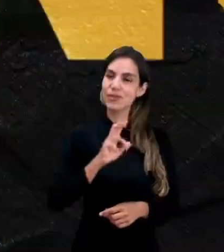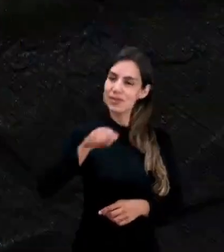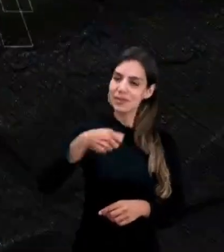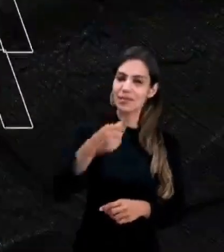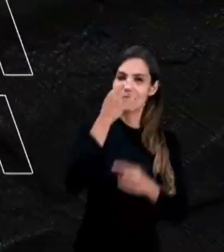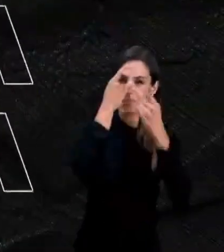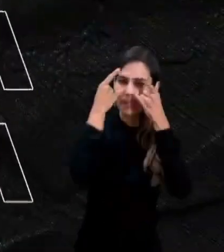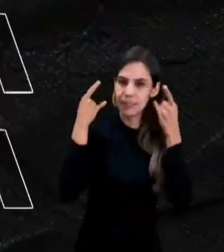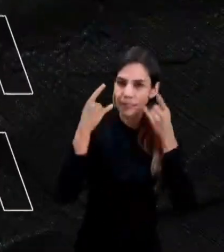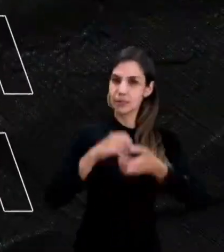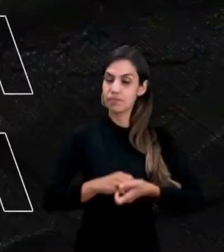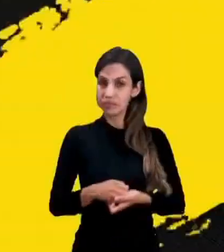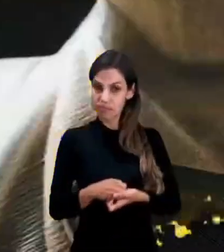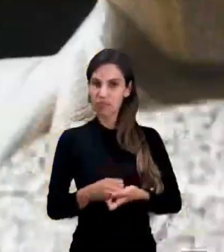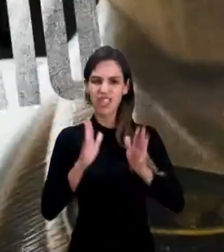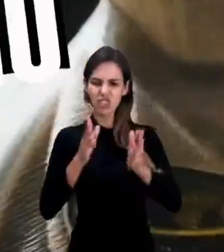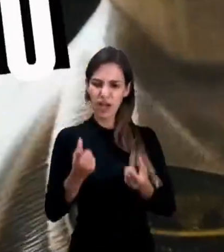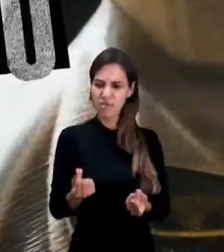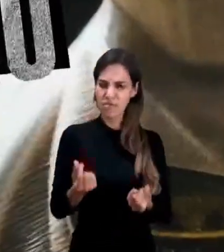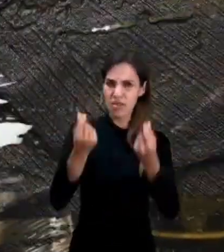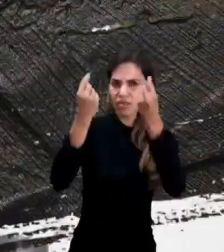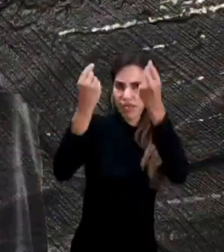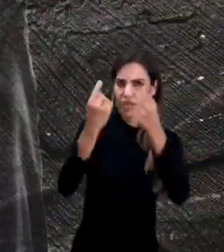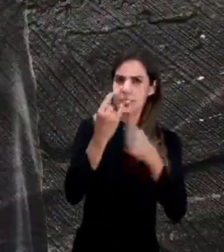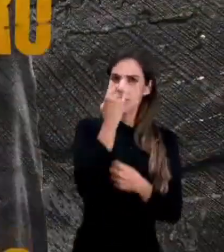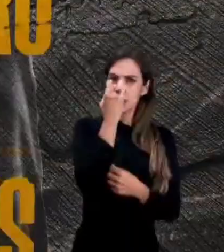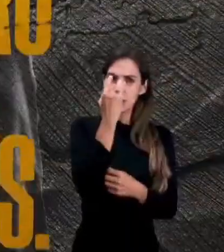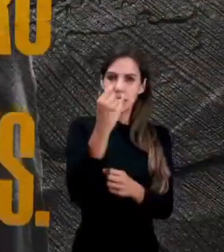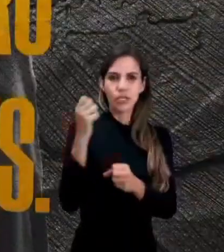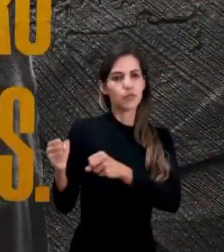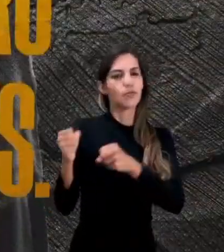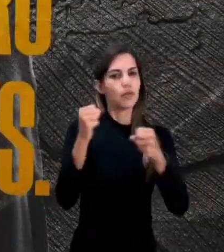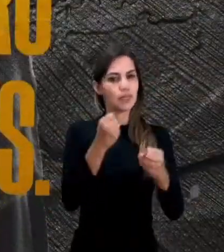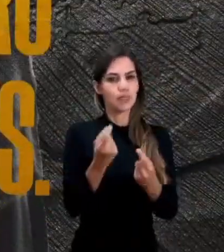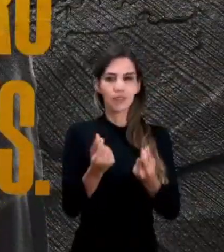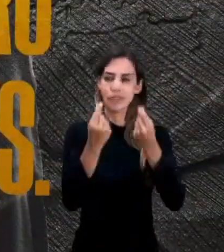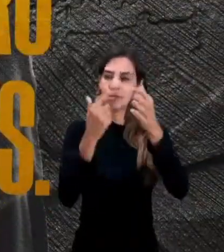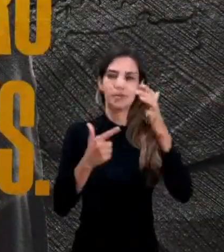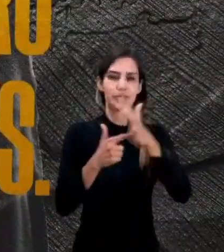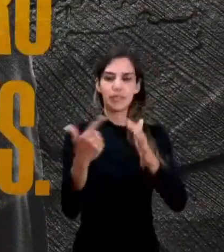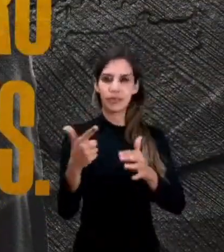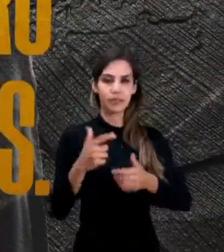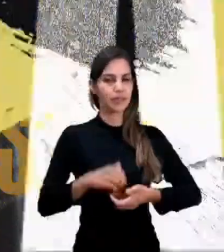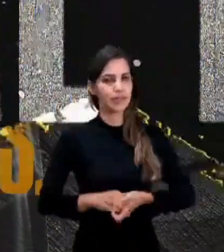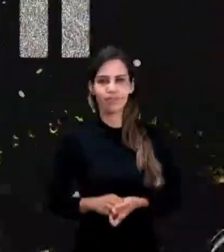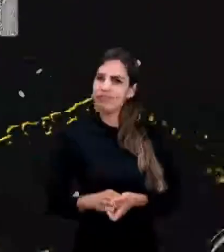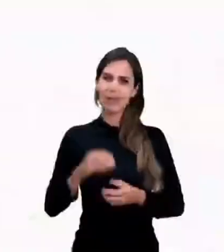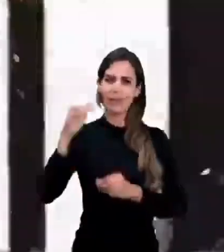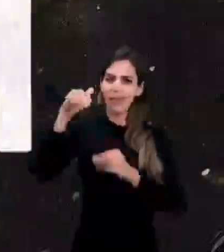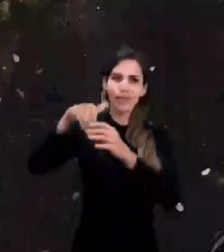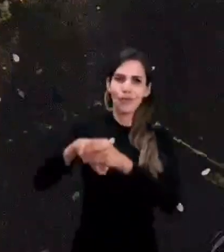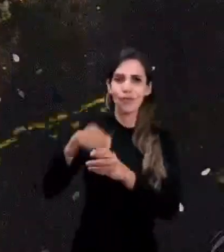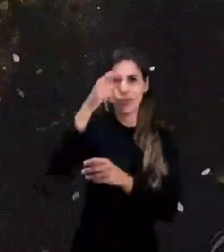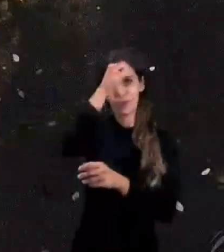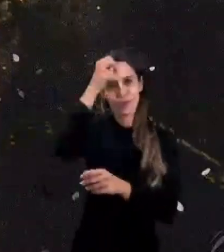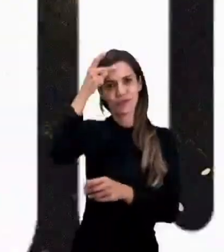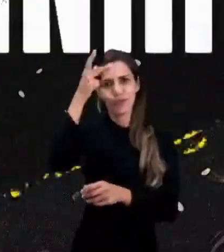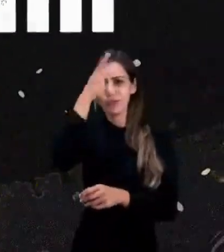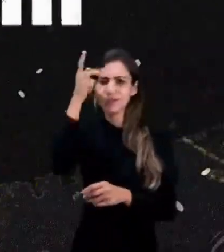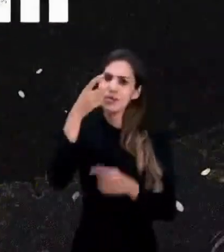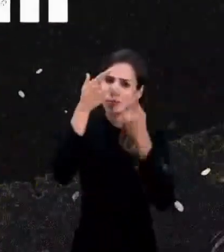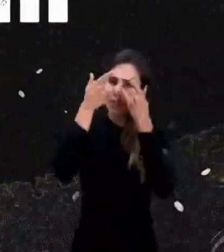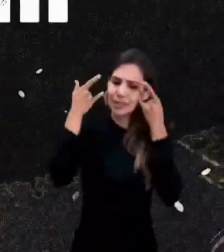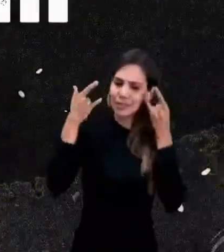resposta? Ganância. Mesmo milionário, a sede por poder e dinheiro não tem limites. Não deixe a ganância